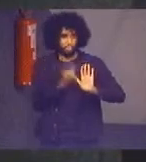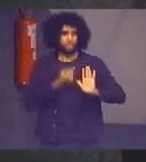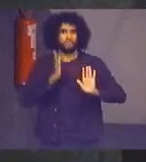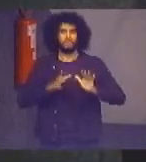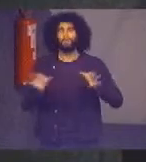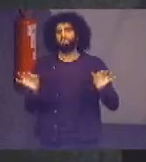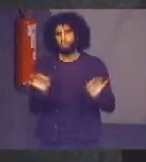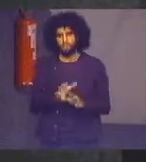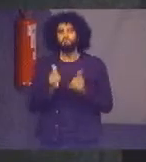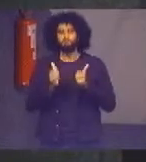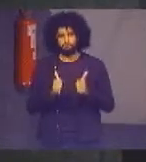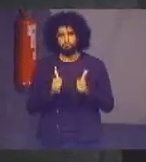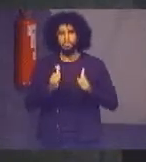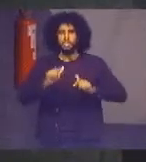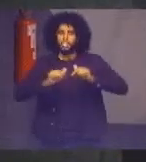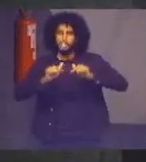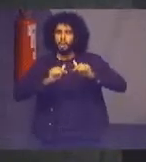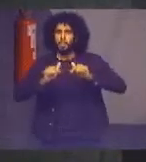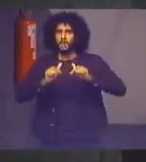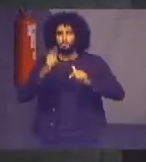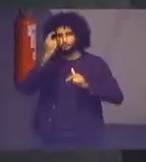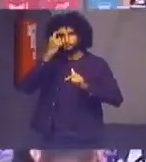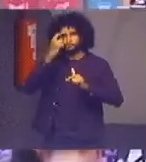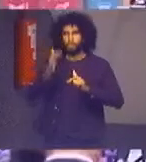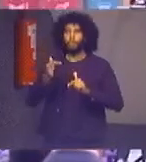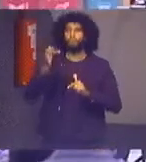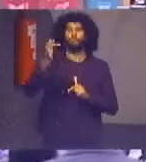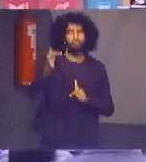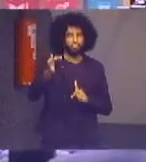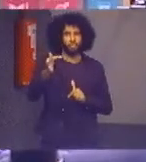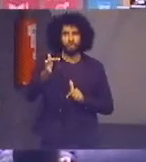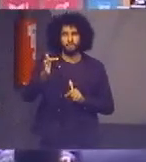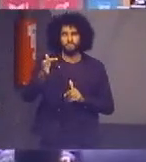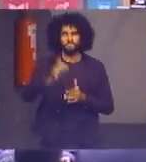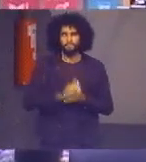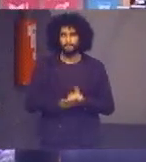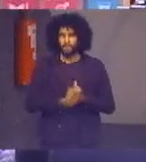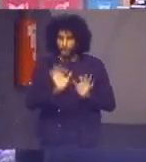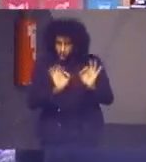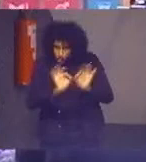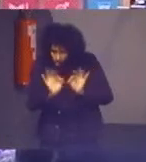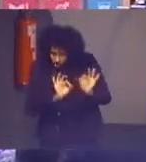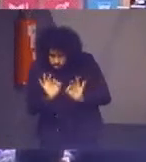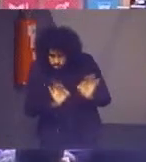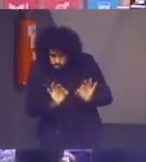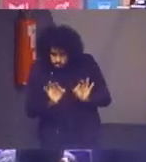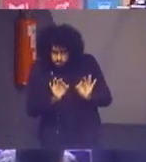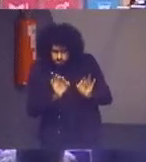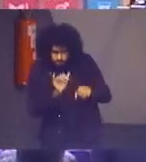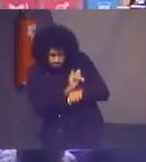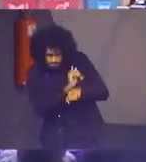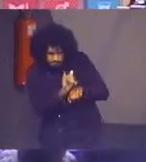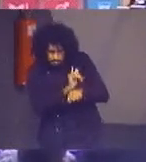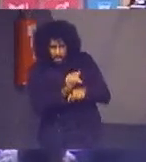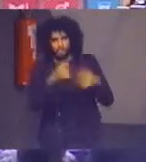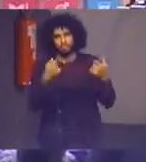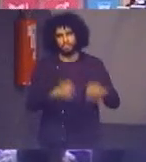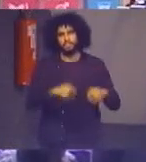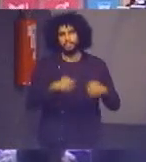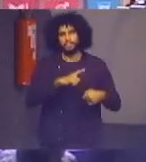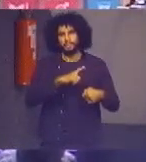trabalhar para o futuro porque o planejamento estratégico demanda o desprendimento